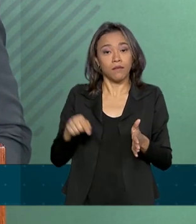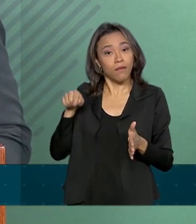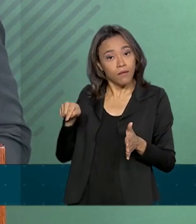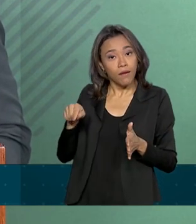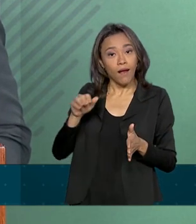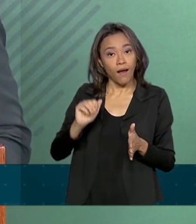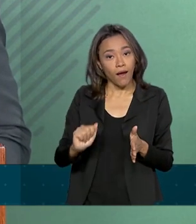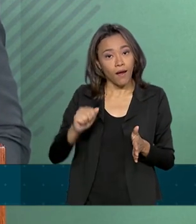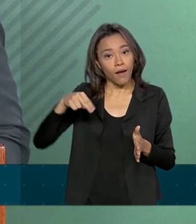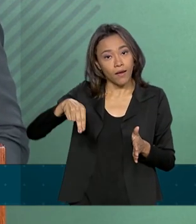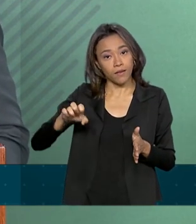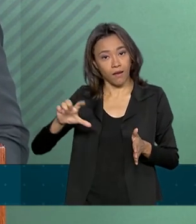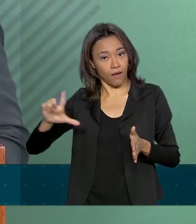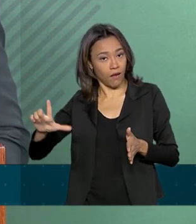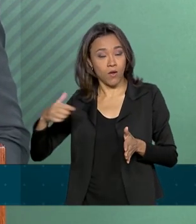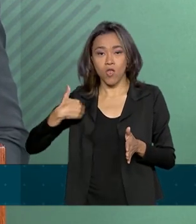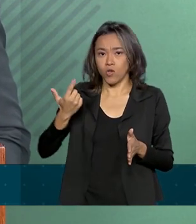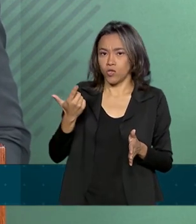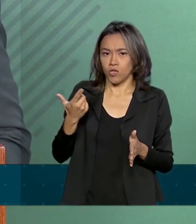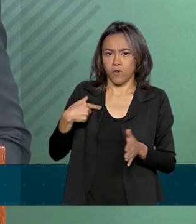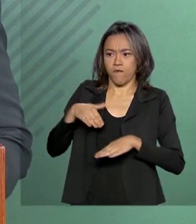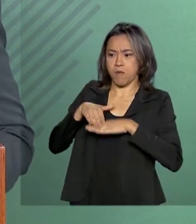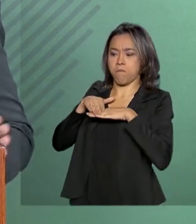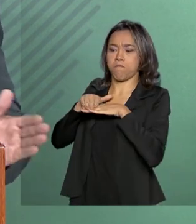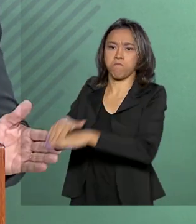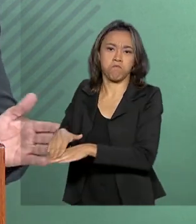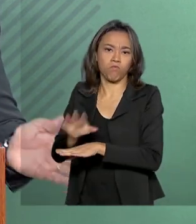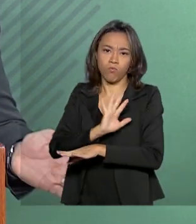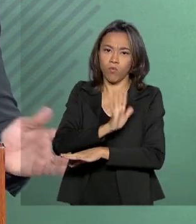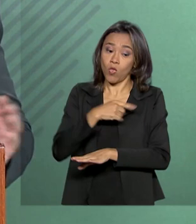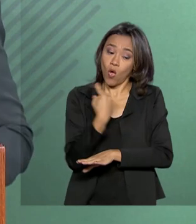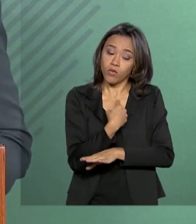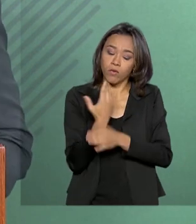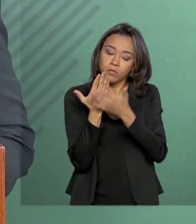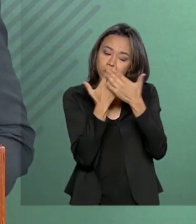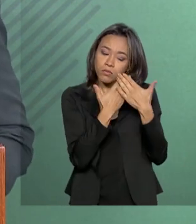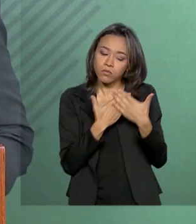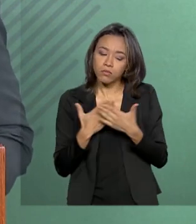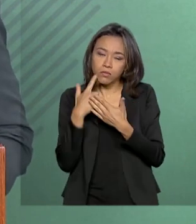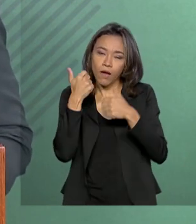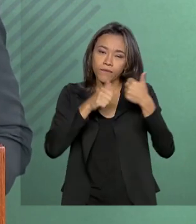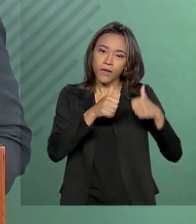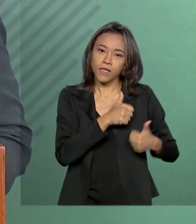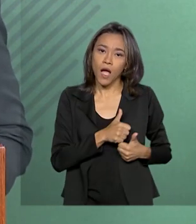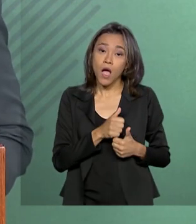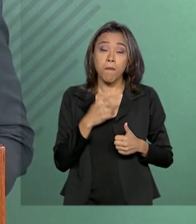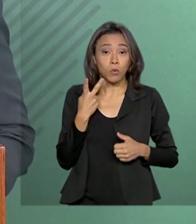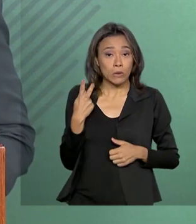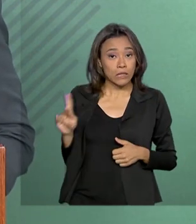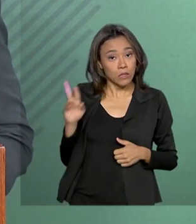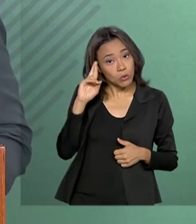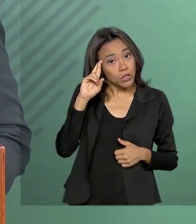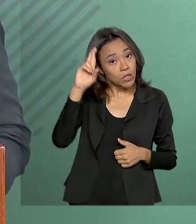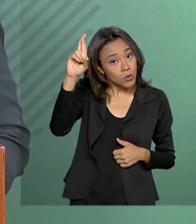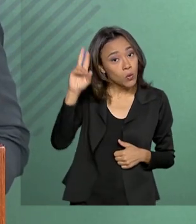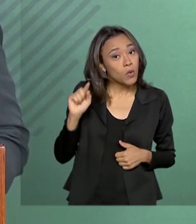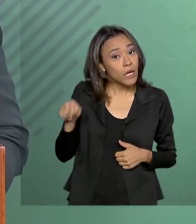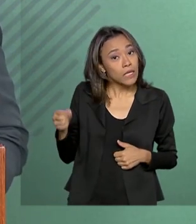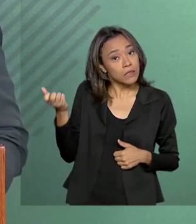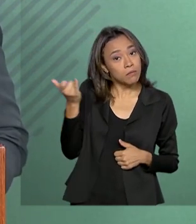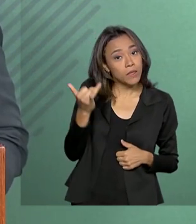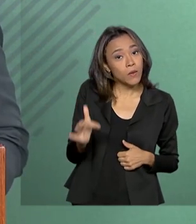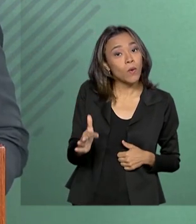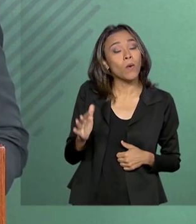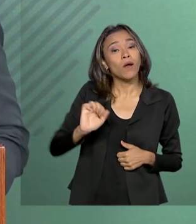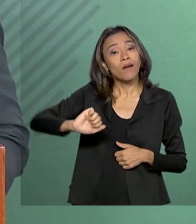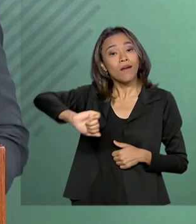imposição, vai estudar o caso. Mas um dos seus diretores já esboçou claramente ao